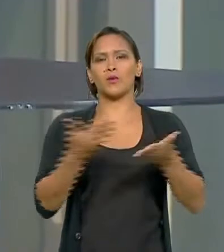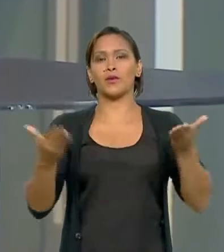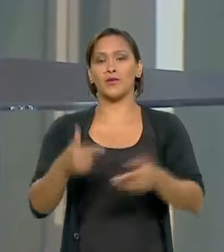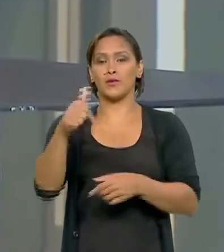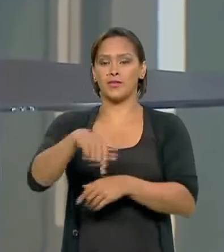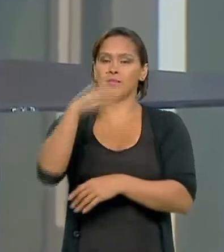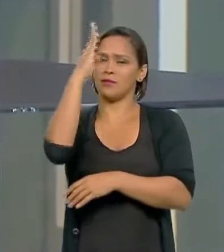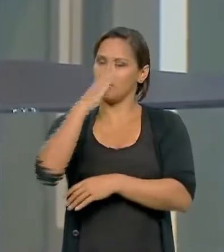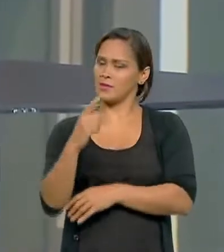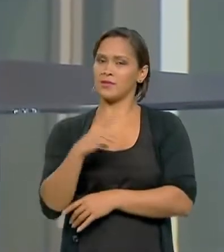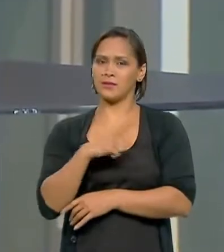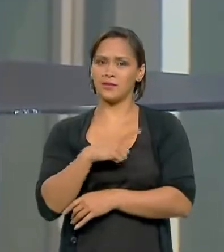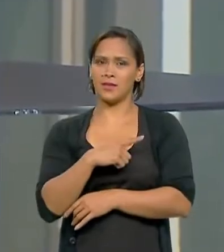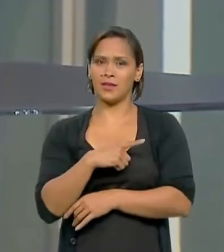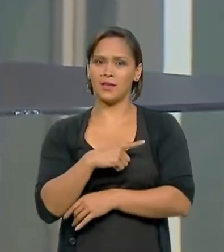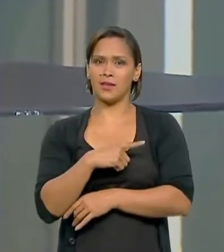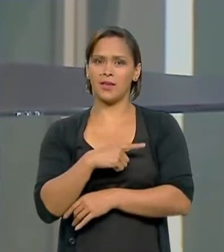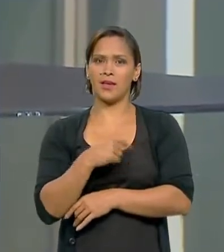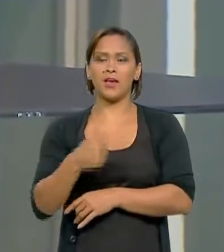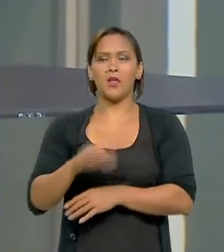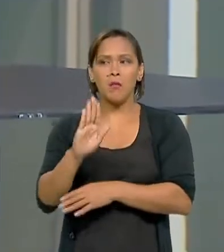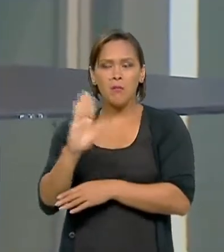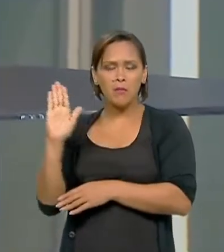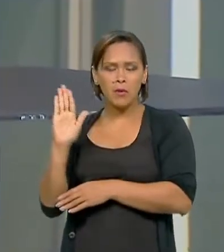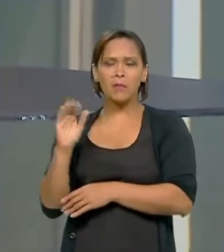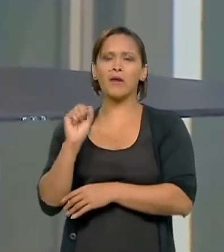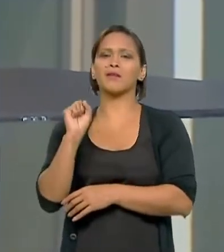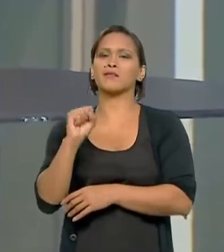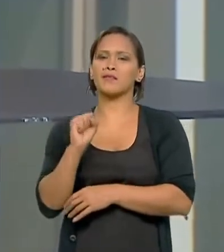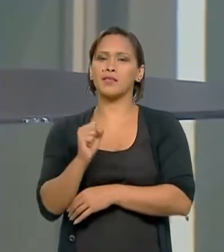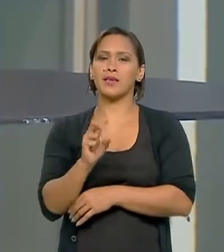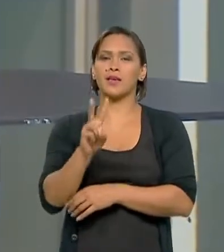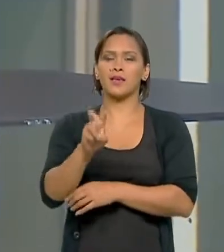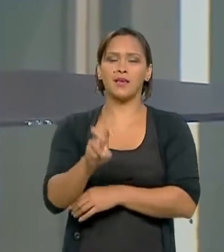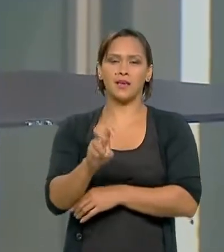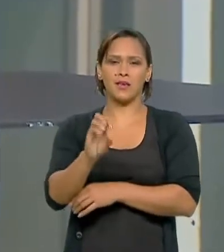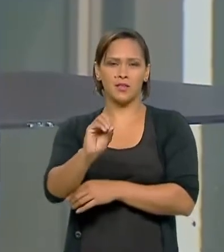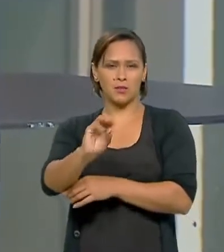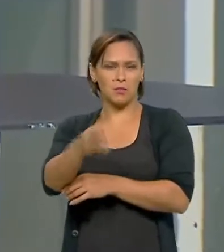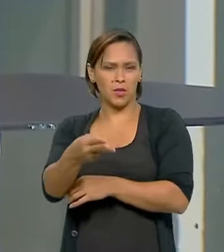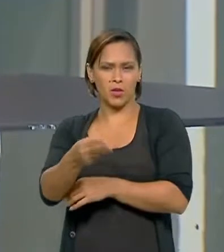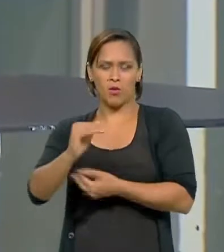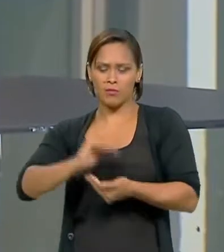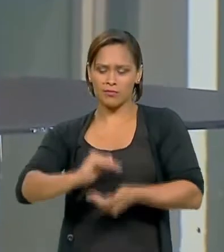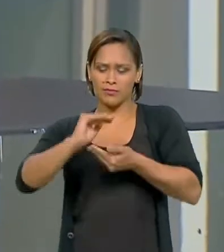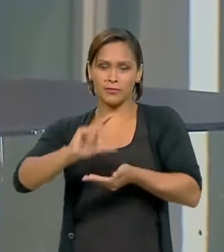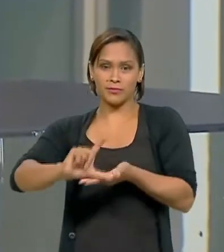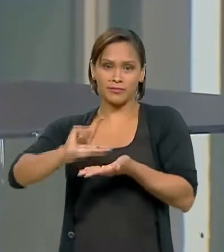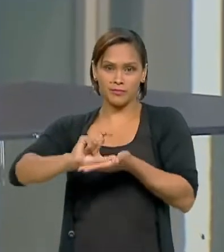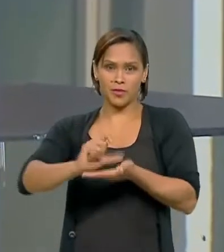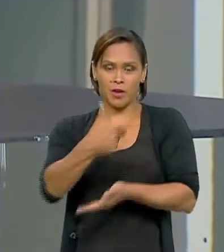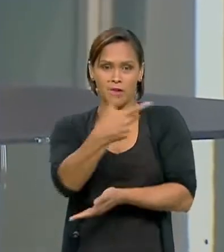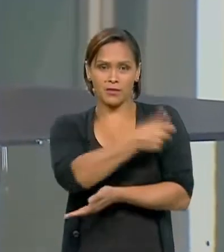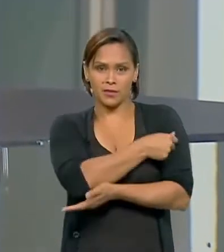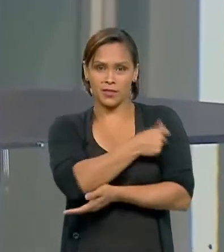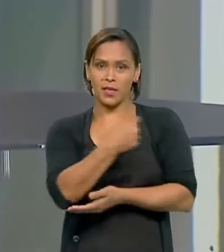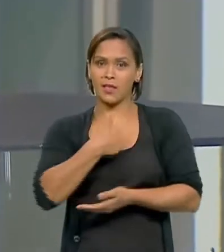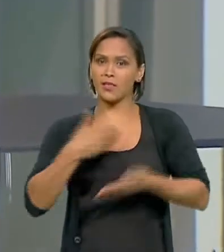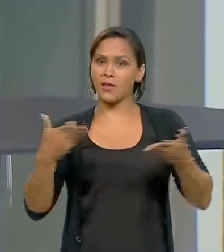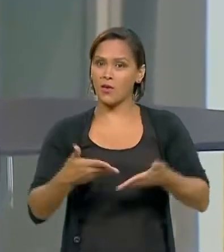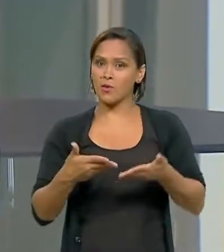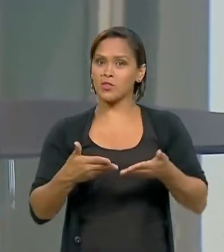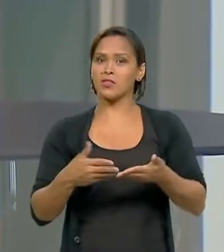nós conseguimos. E nós temos promessa de vacina em torno de 500 milhões de doses. Então nós estamos numa situação